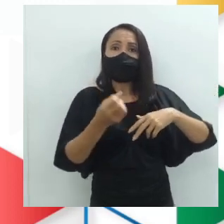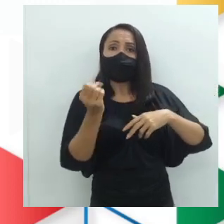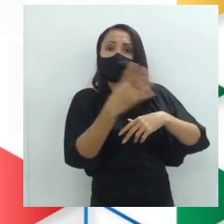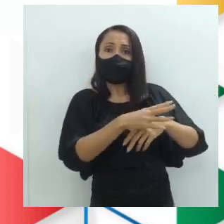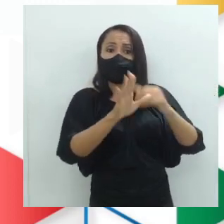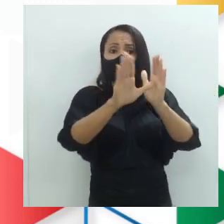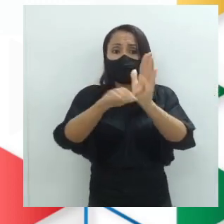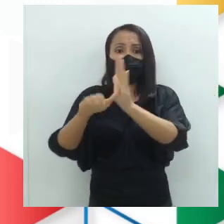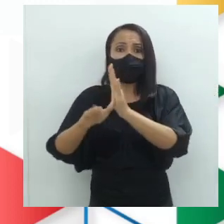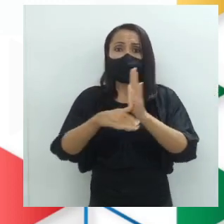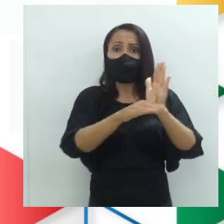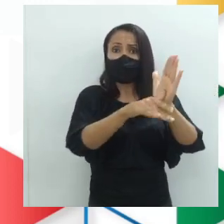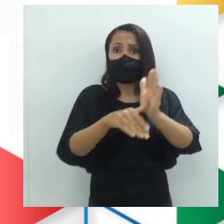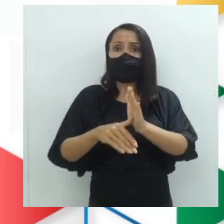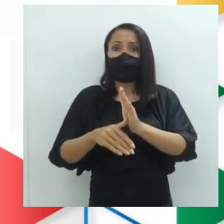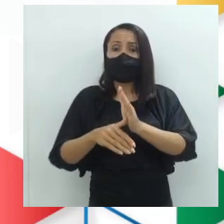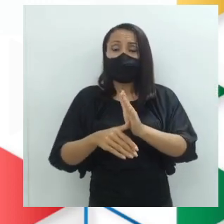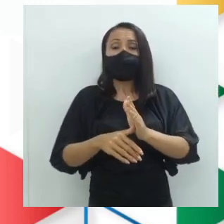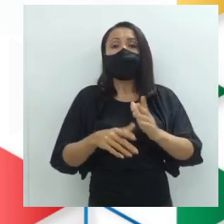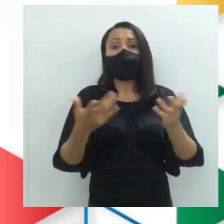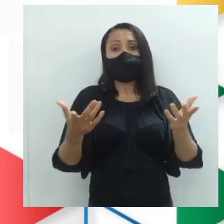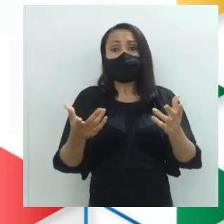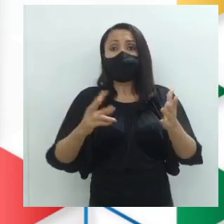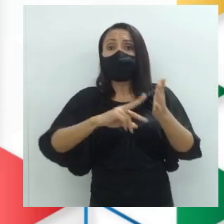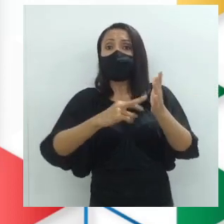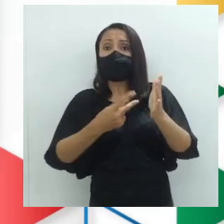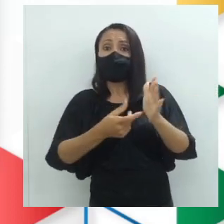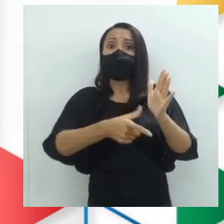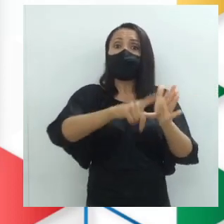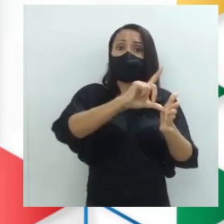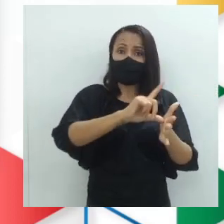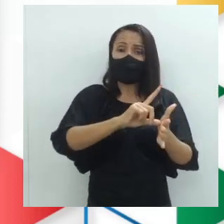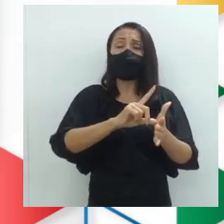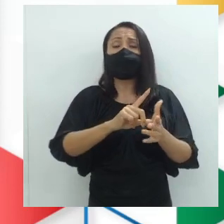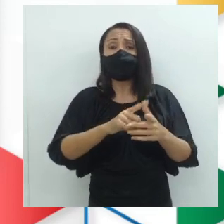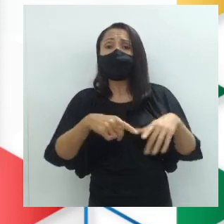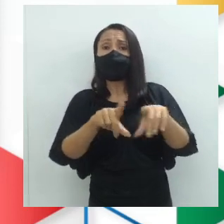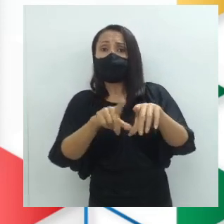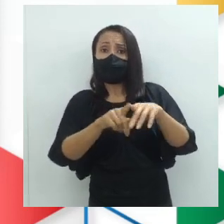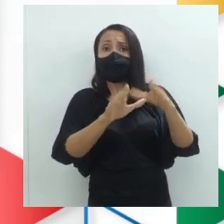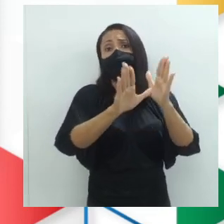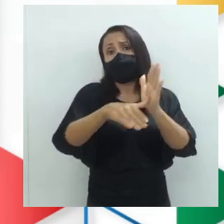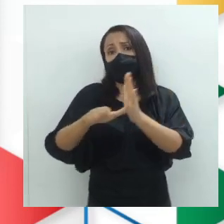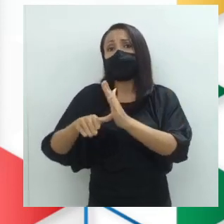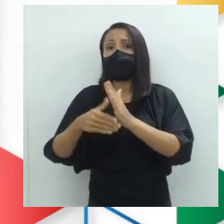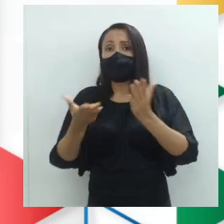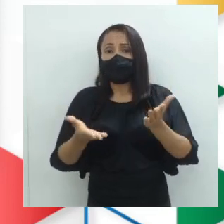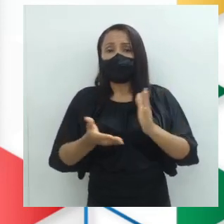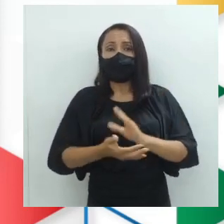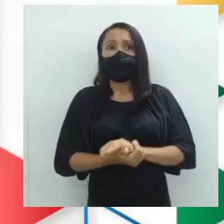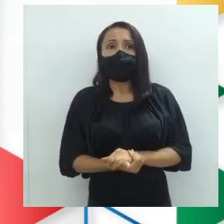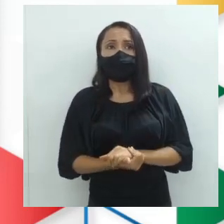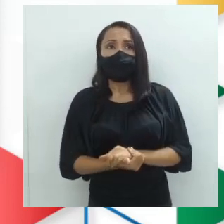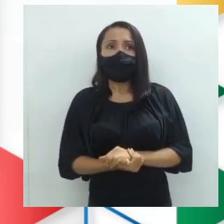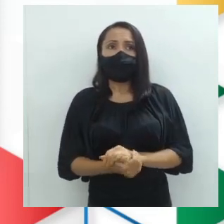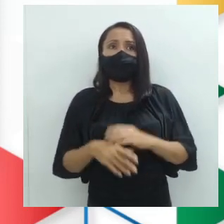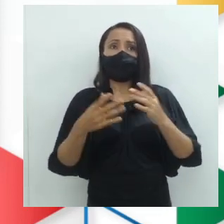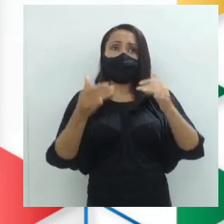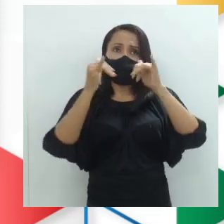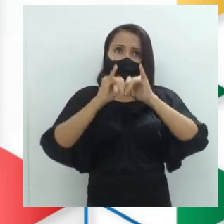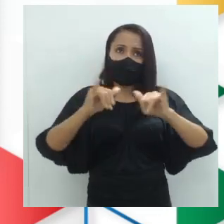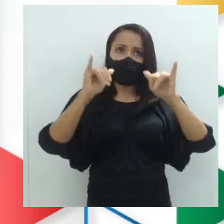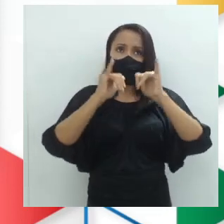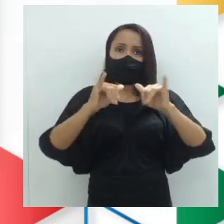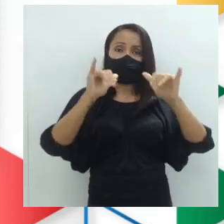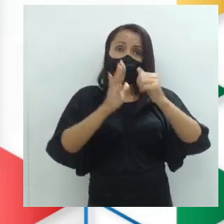fora furtada antes. É importante entender. Então aqui eu trago para vocês ainda. As informações